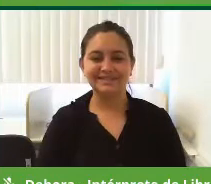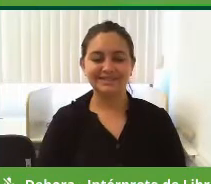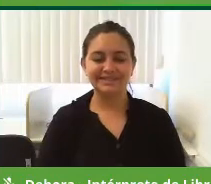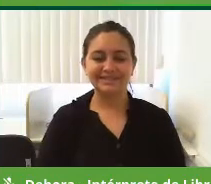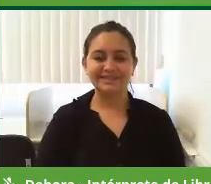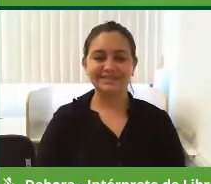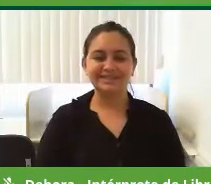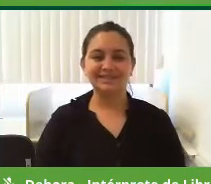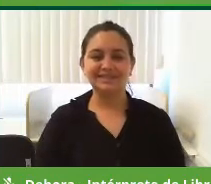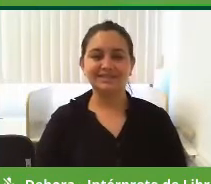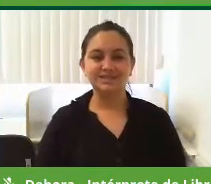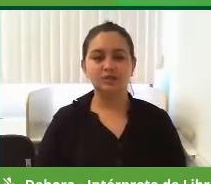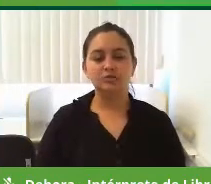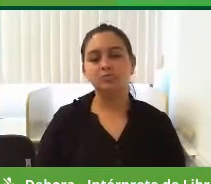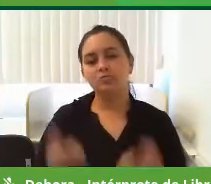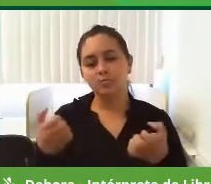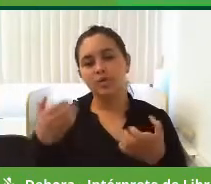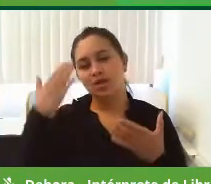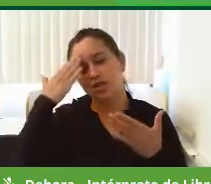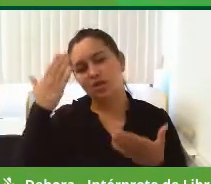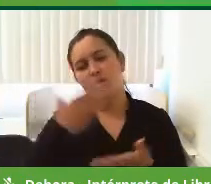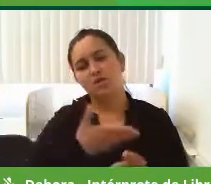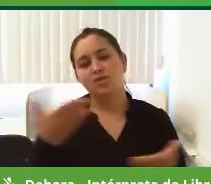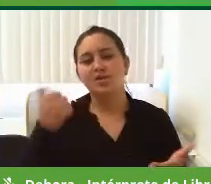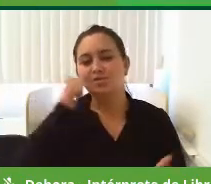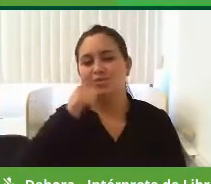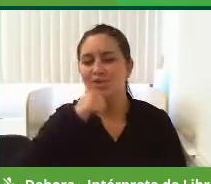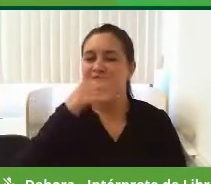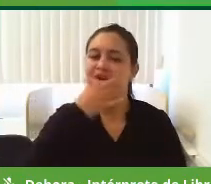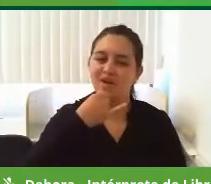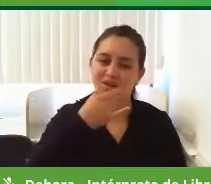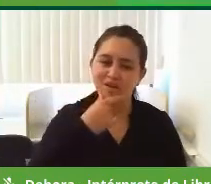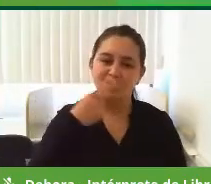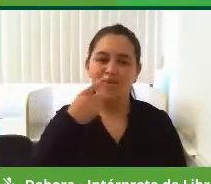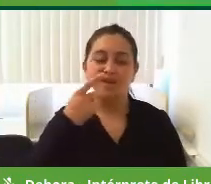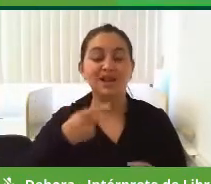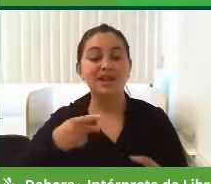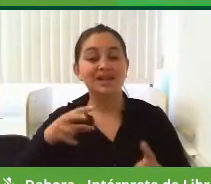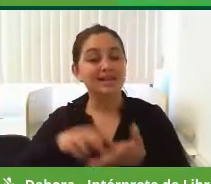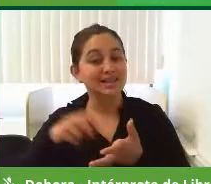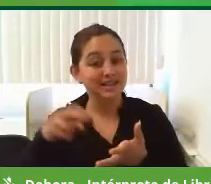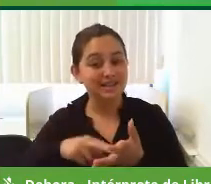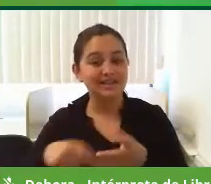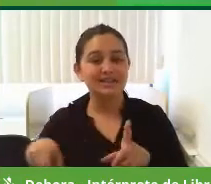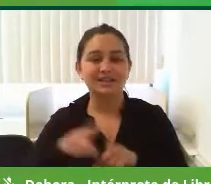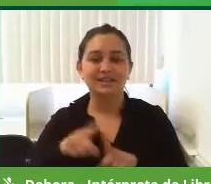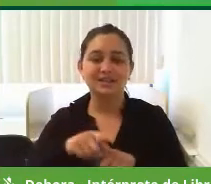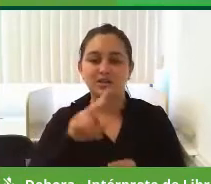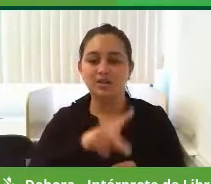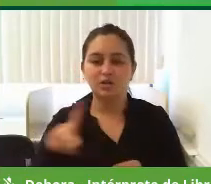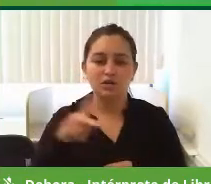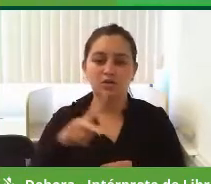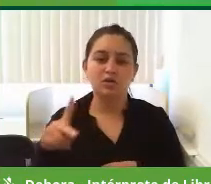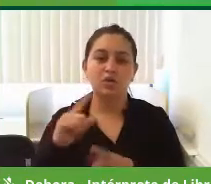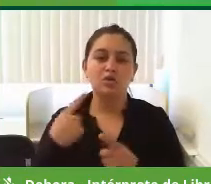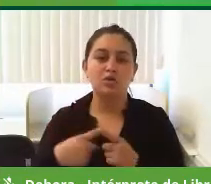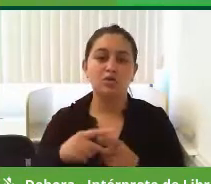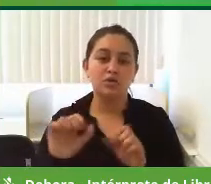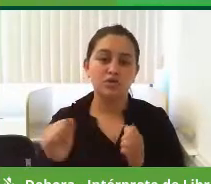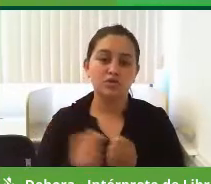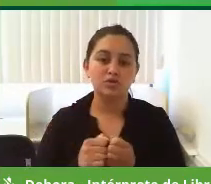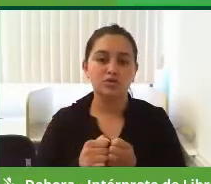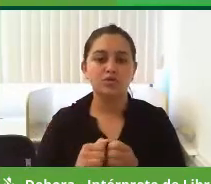Eu quero cumprimentar todos e a todas e dizer da minha alegria, professor, por estar participando nessa